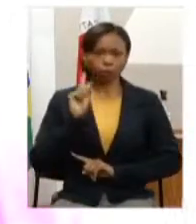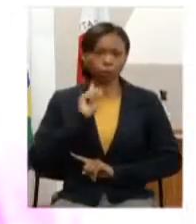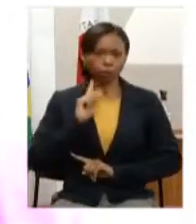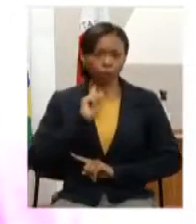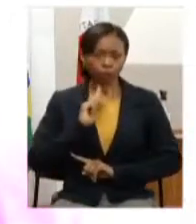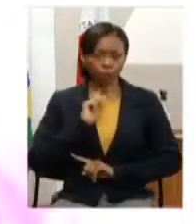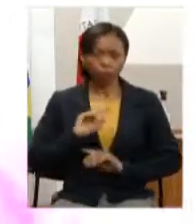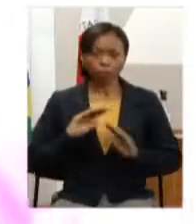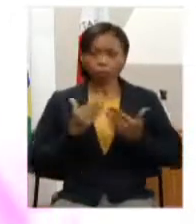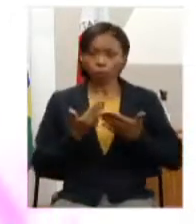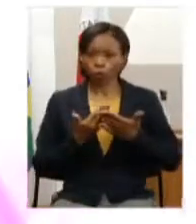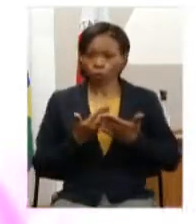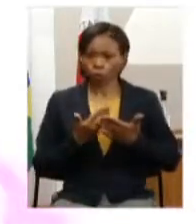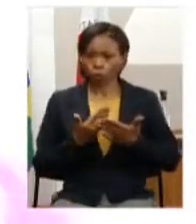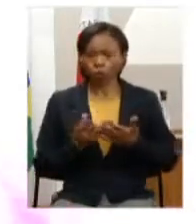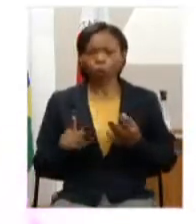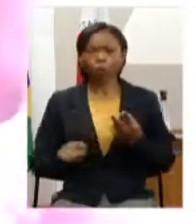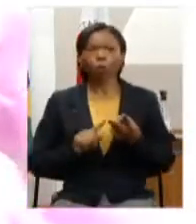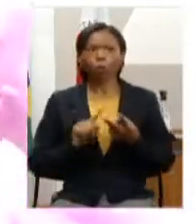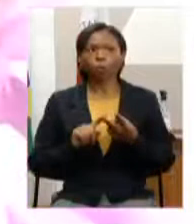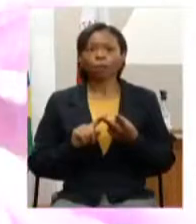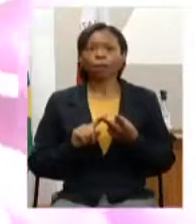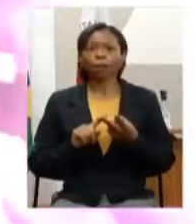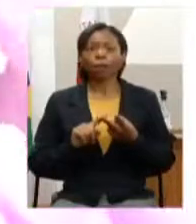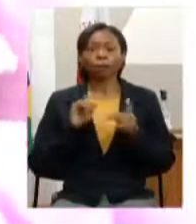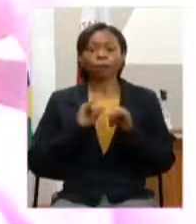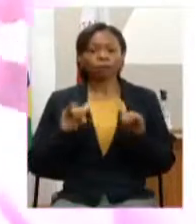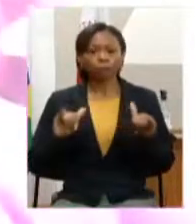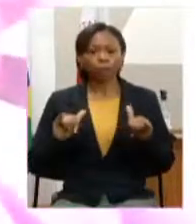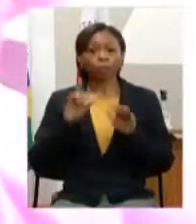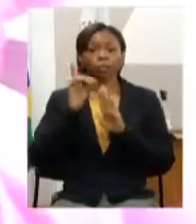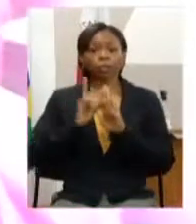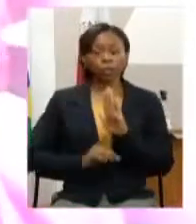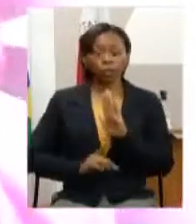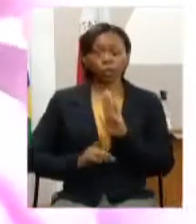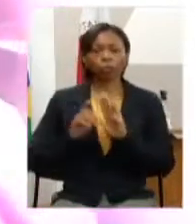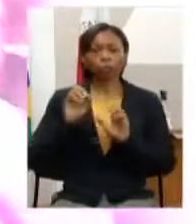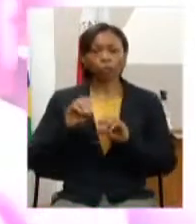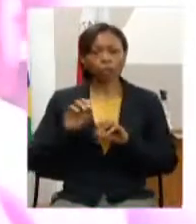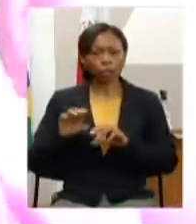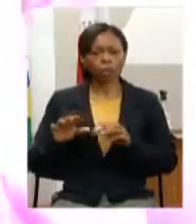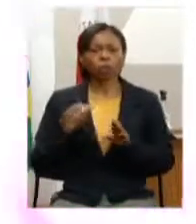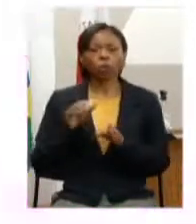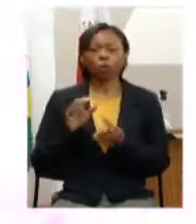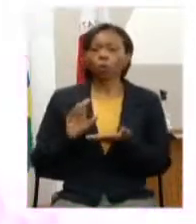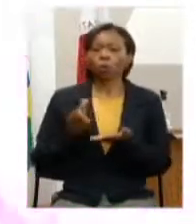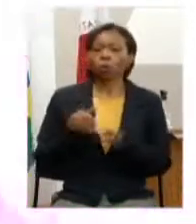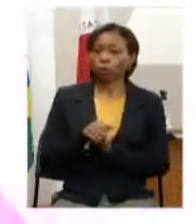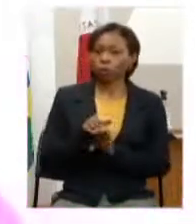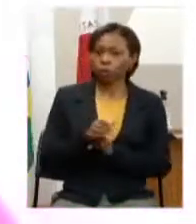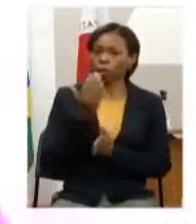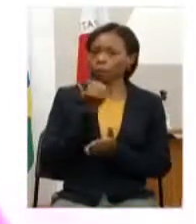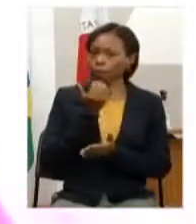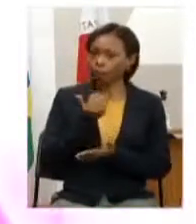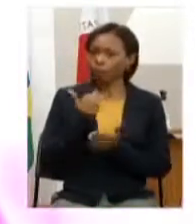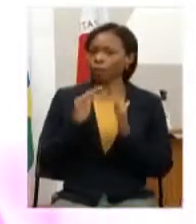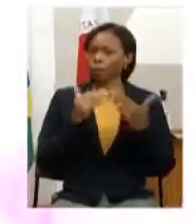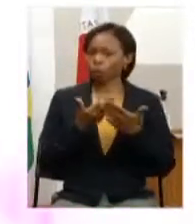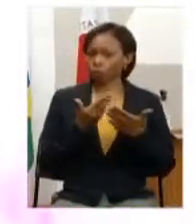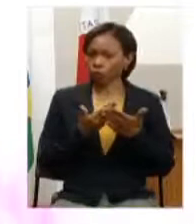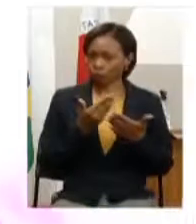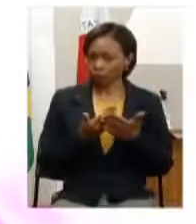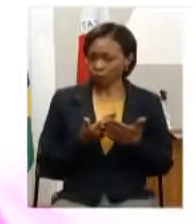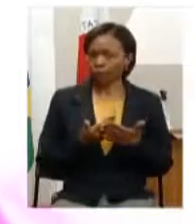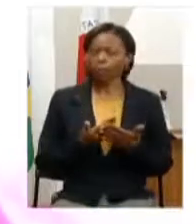Pamefa Campanha Nacional pelo Direito à Educação Conselho de Alimentação Escolar de Minas Gerais CAI MG